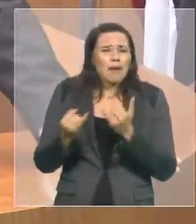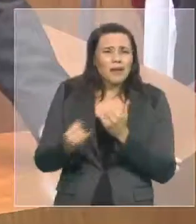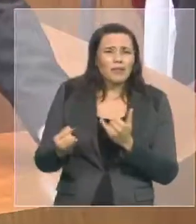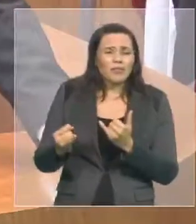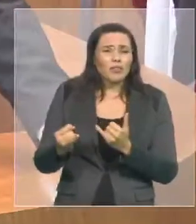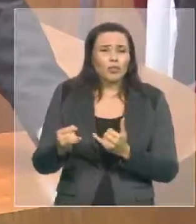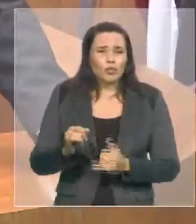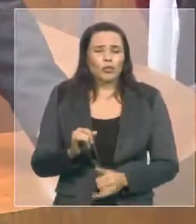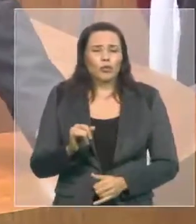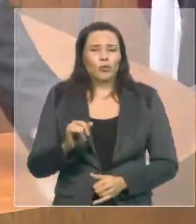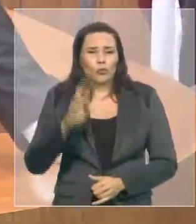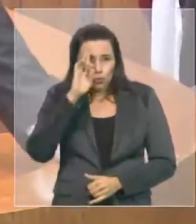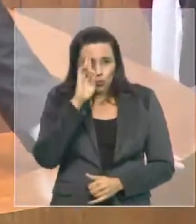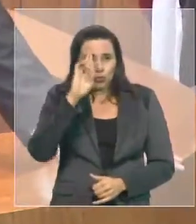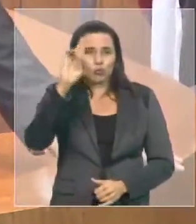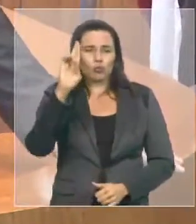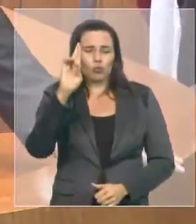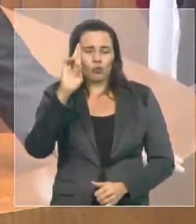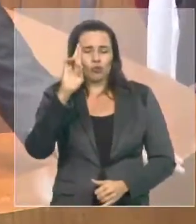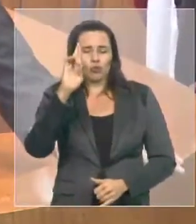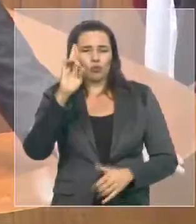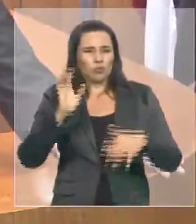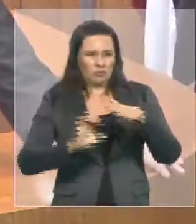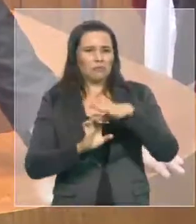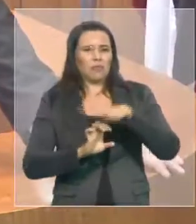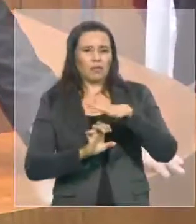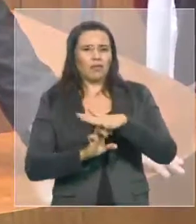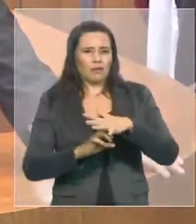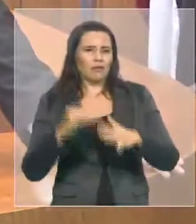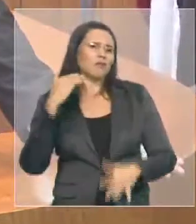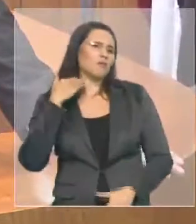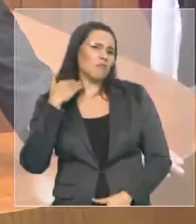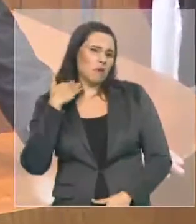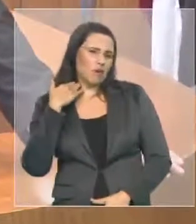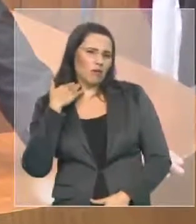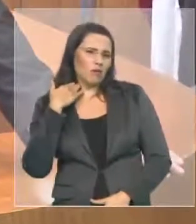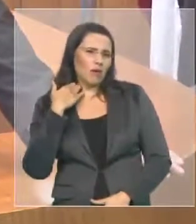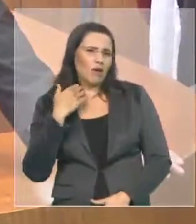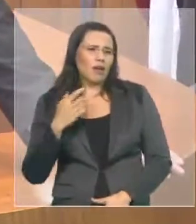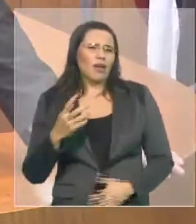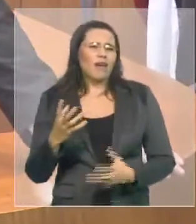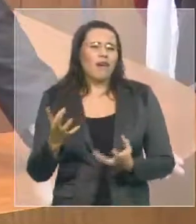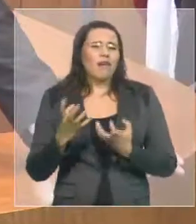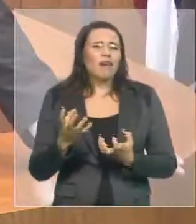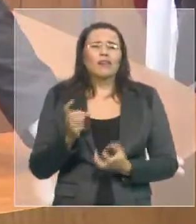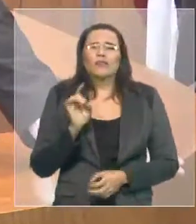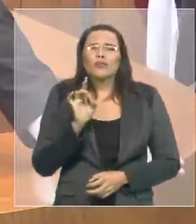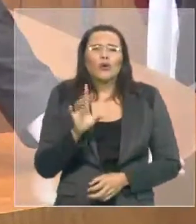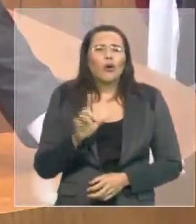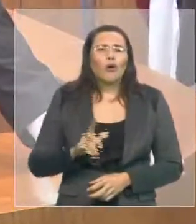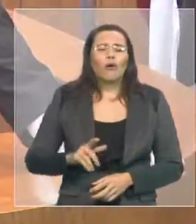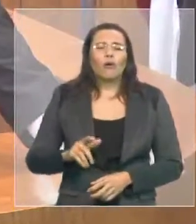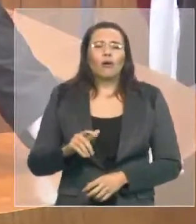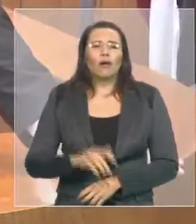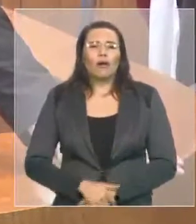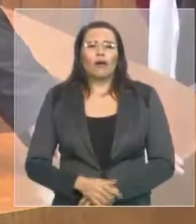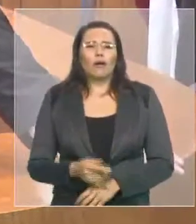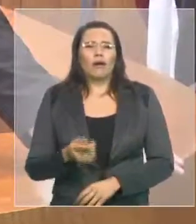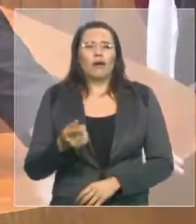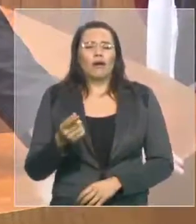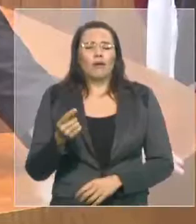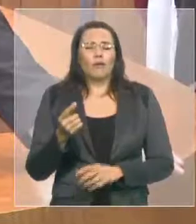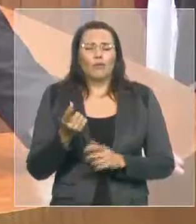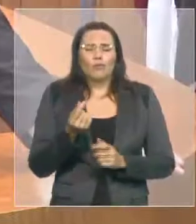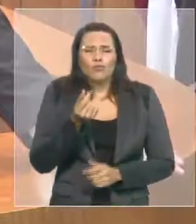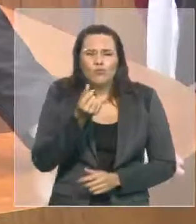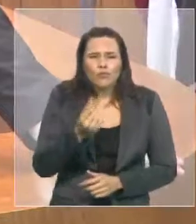no momento em que eles focam apenas o lucro. É mais fácil eles terem. As agências seguradas é mais barato do que eles promoverem uma segurança